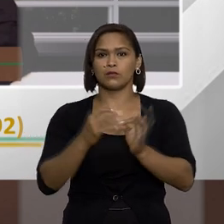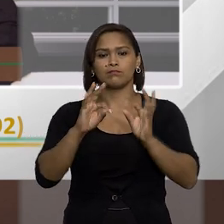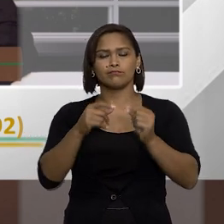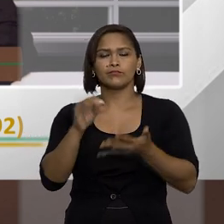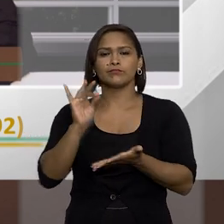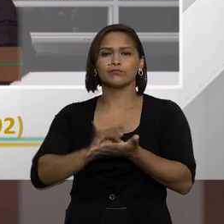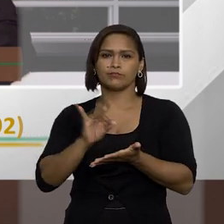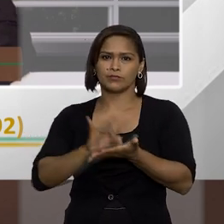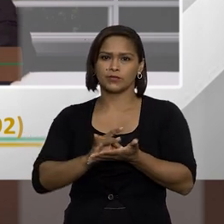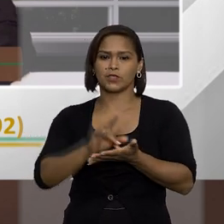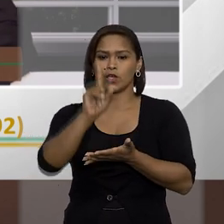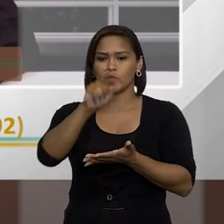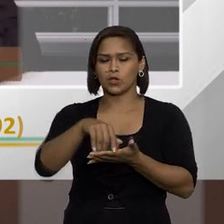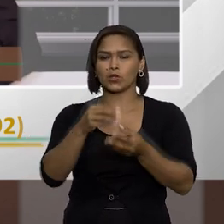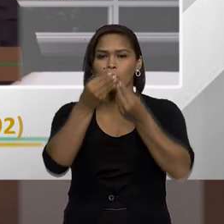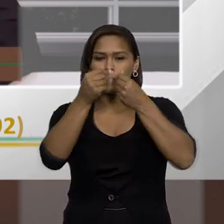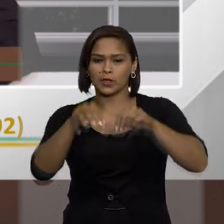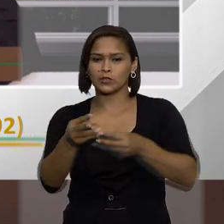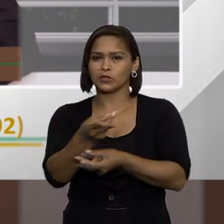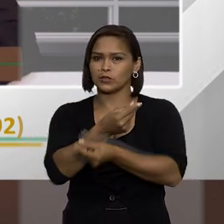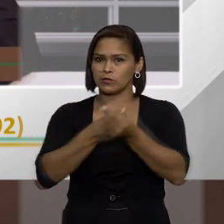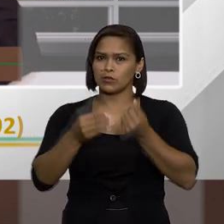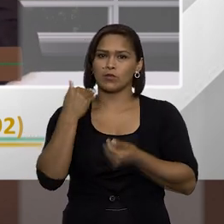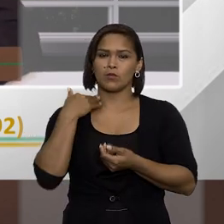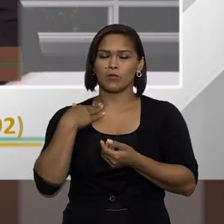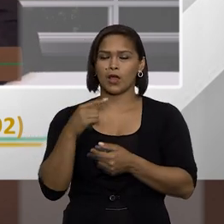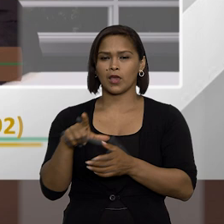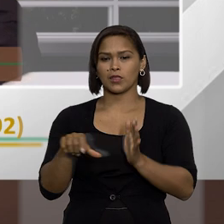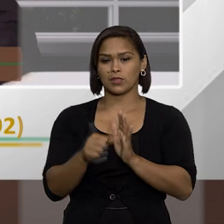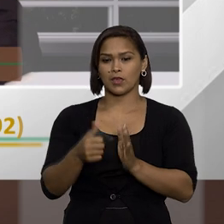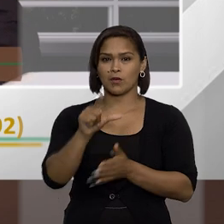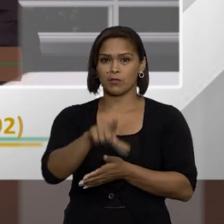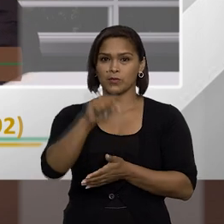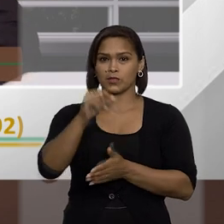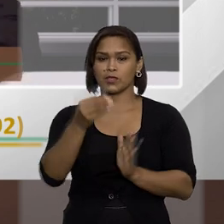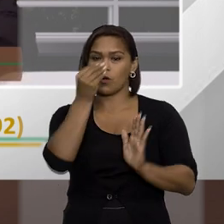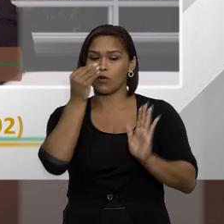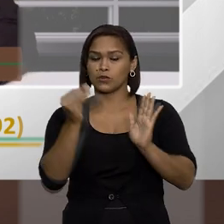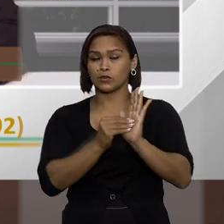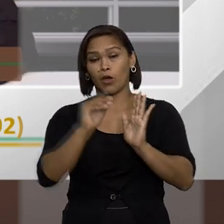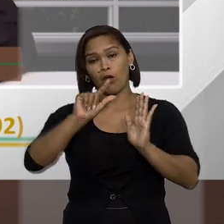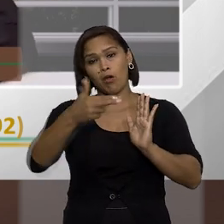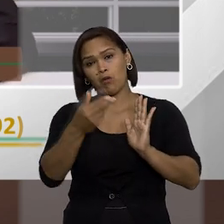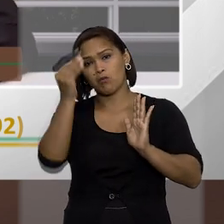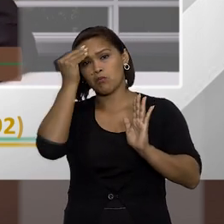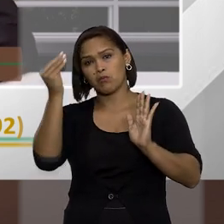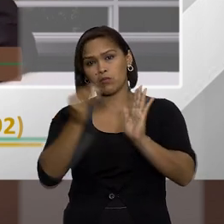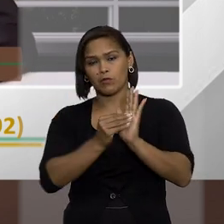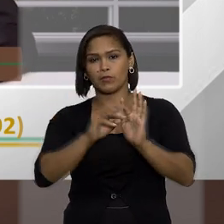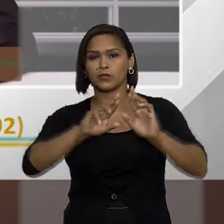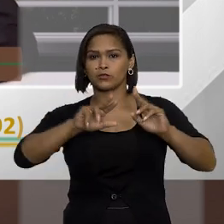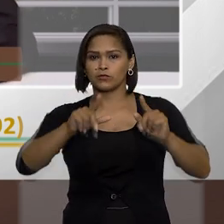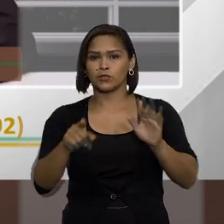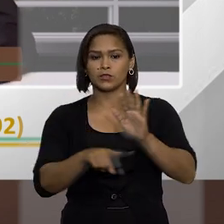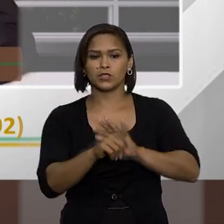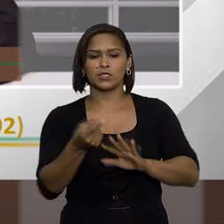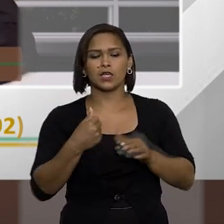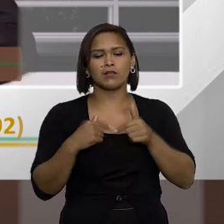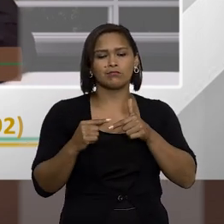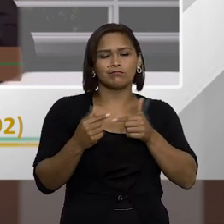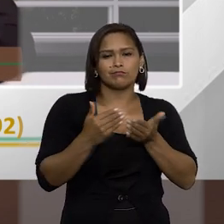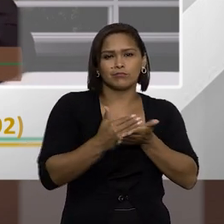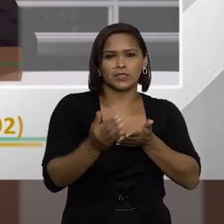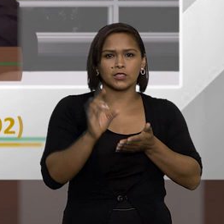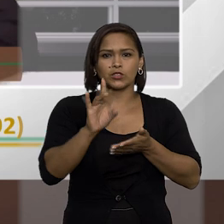justamente no caso do prejuízo erário tem uma alternativa que seria dolo ou culpa então enriquecimento ilícito atentar contra